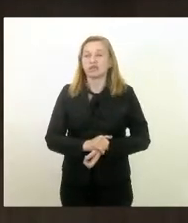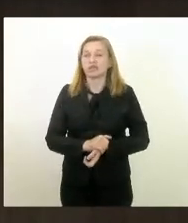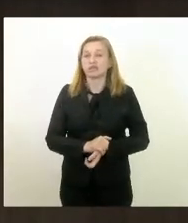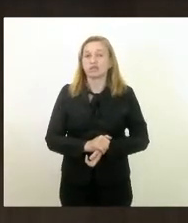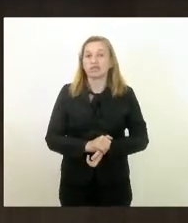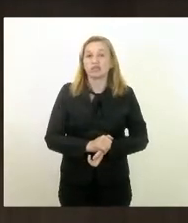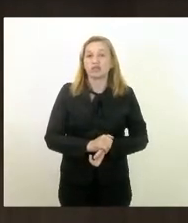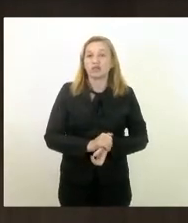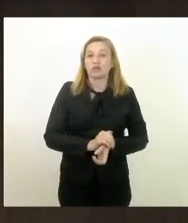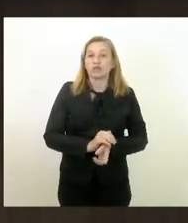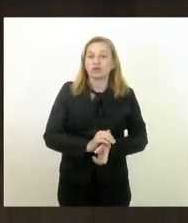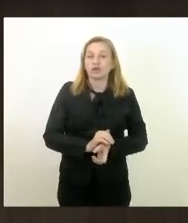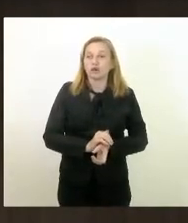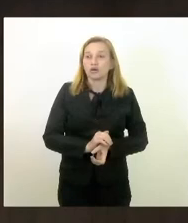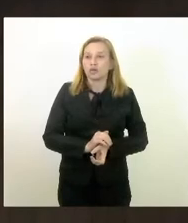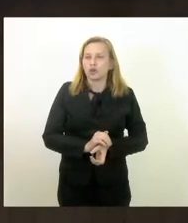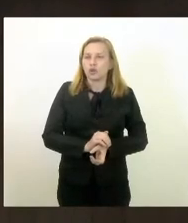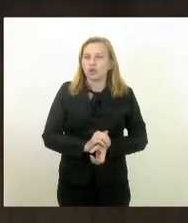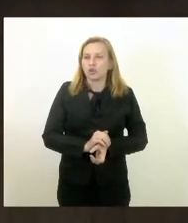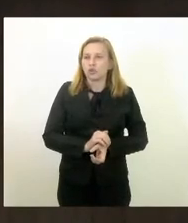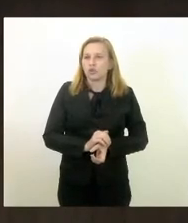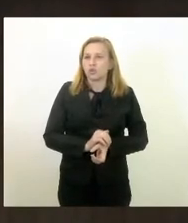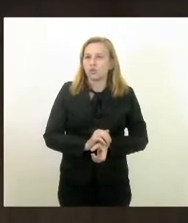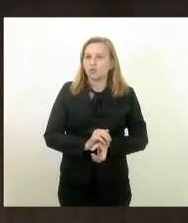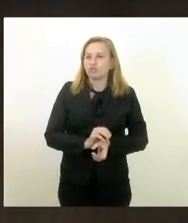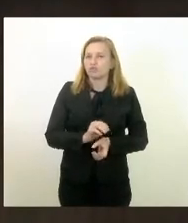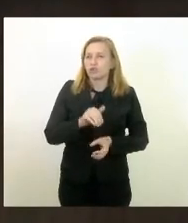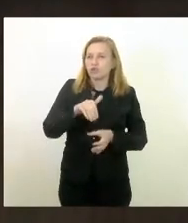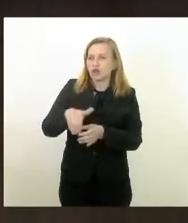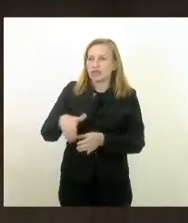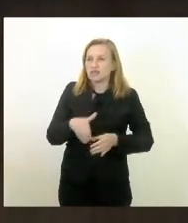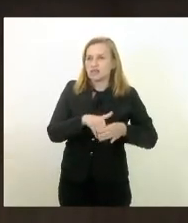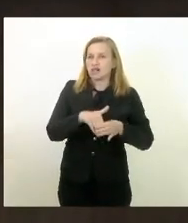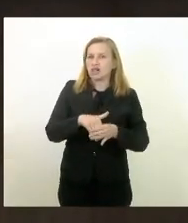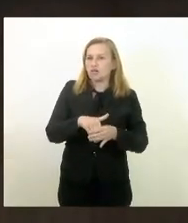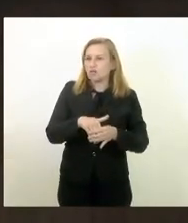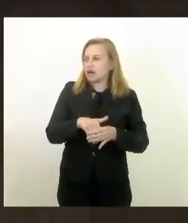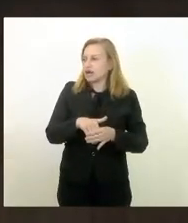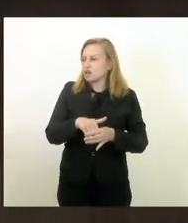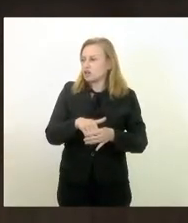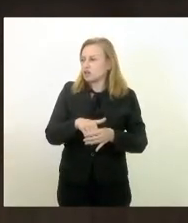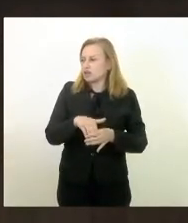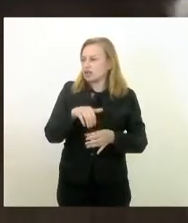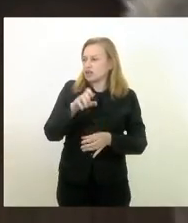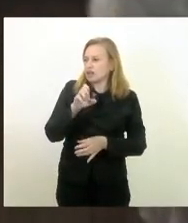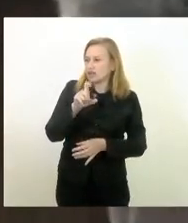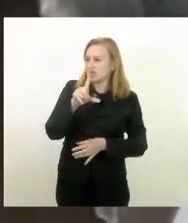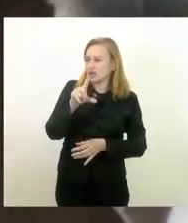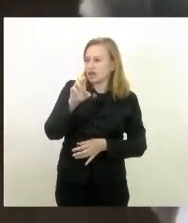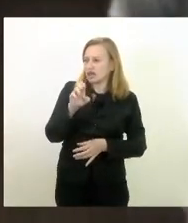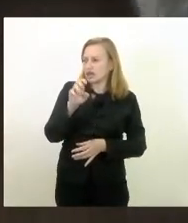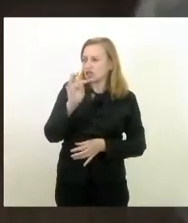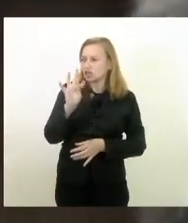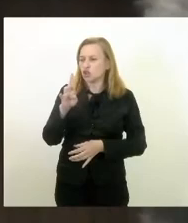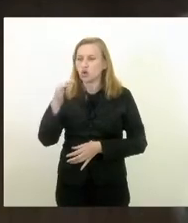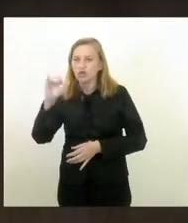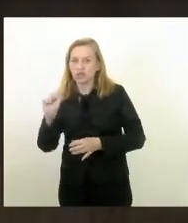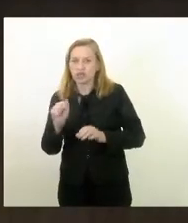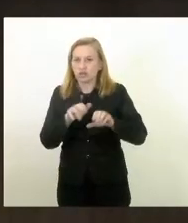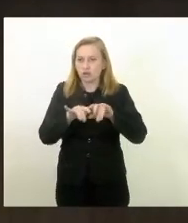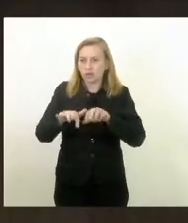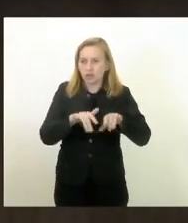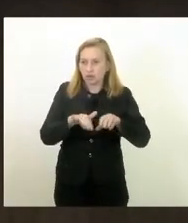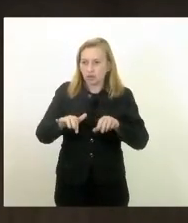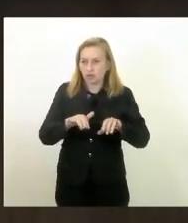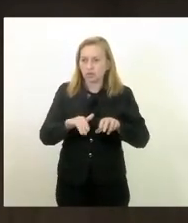uma urna eletrônica que não tem hoje qualquer prova concreta de que possa